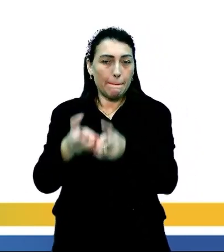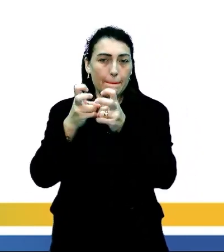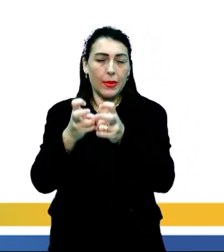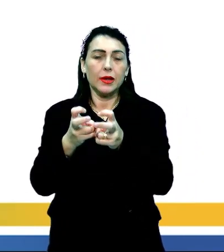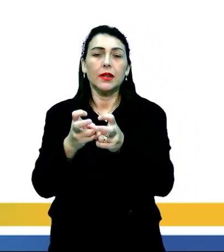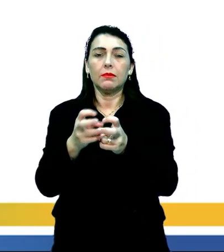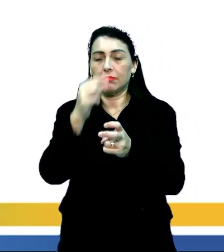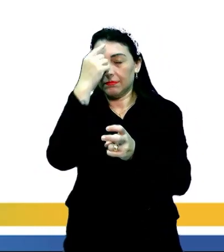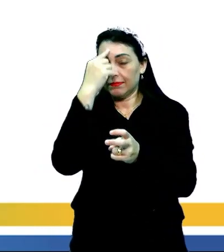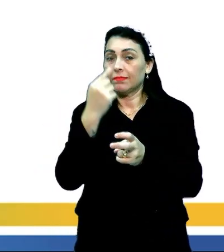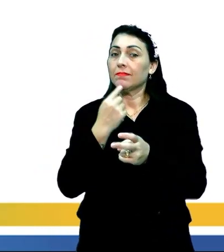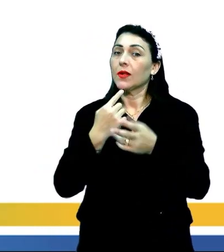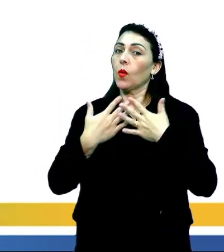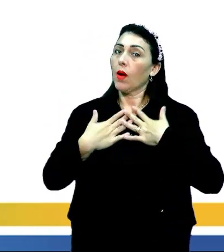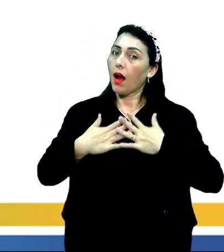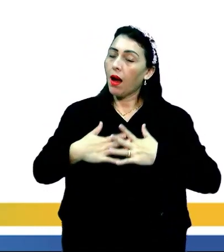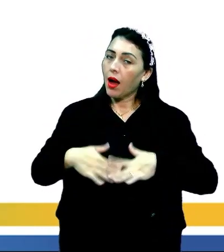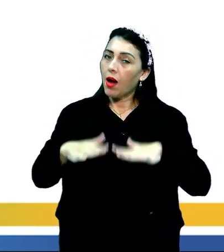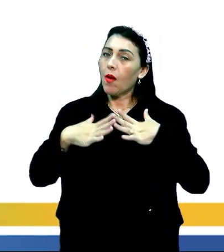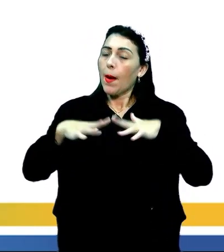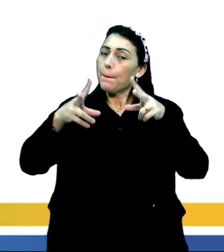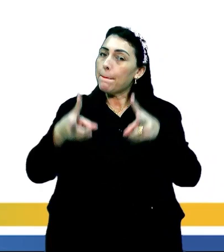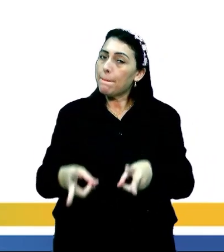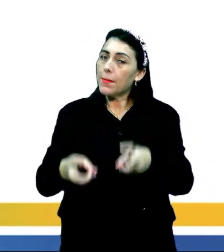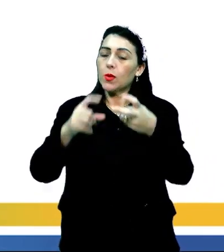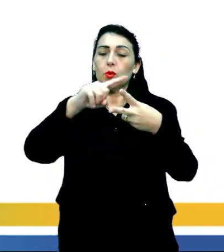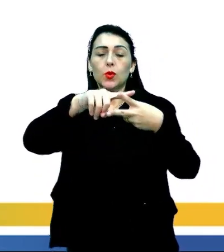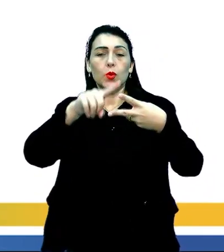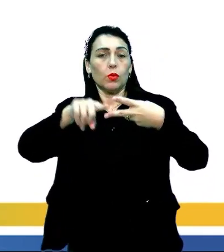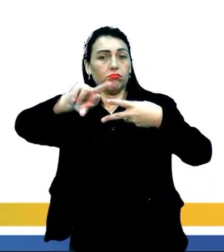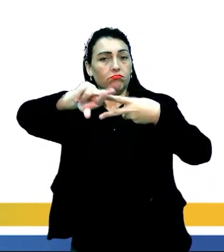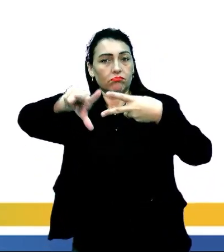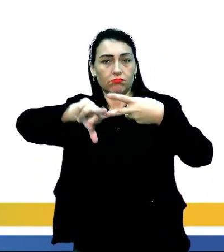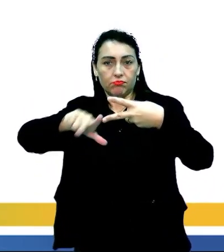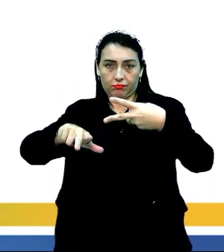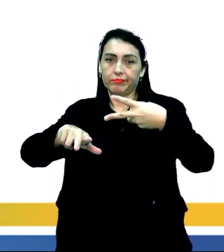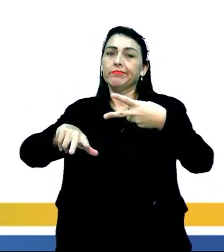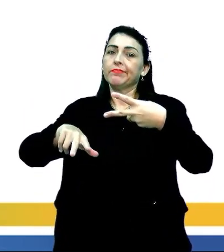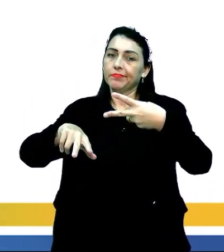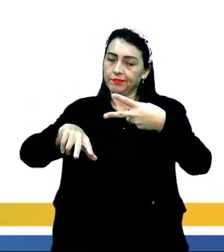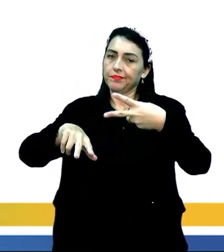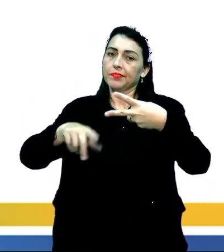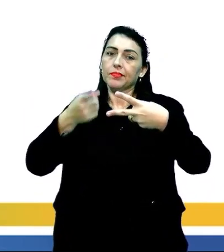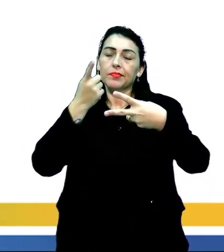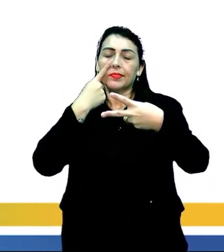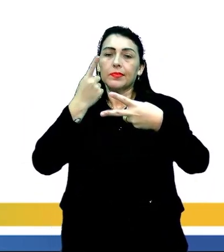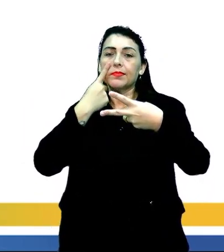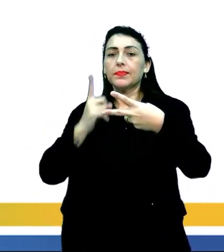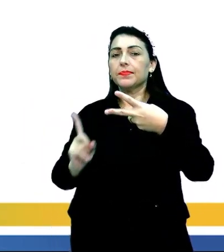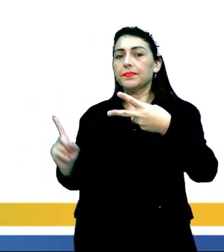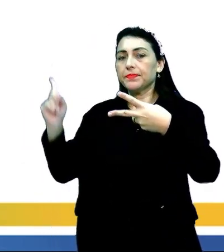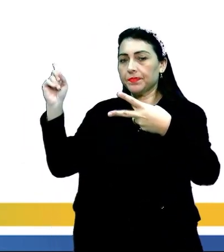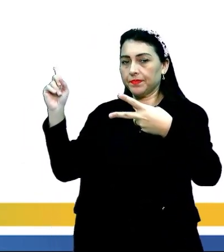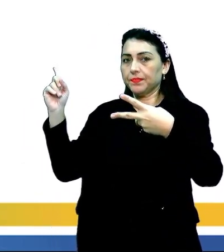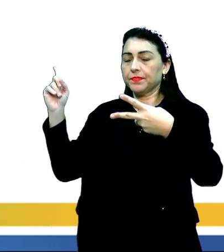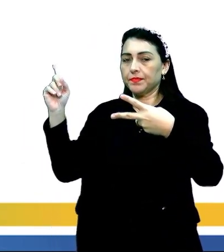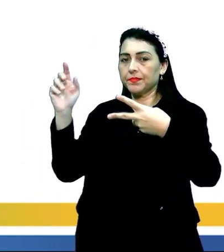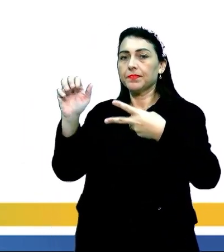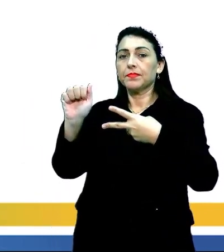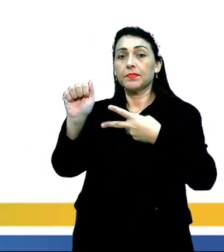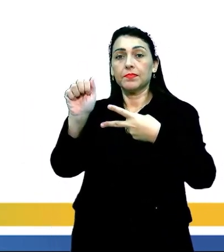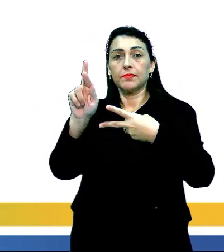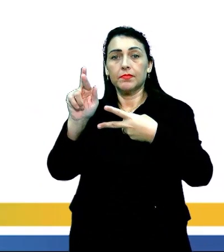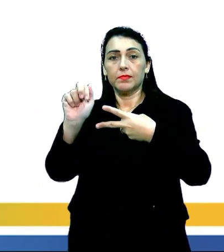paisagem cuidadosamente, a gente vai observar que os dois são bastante diferentes entre si. Olha só, o domínio das araucárias,